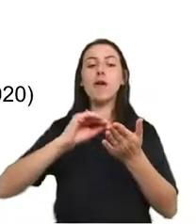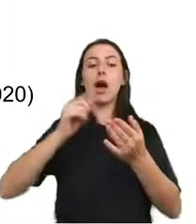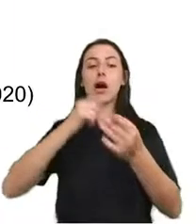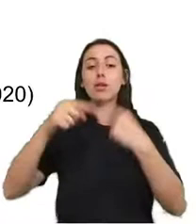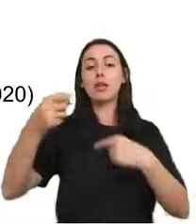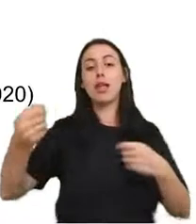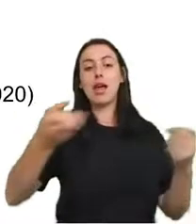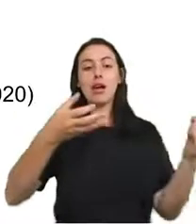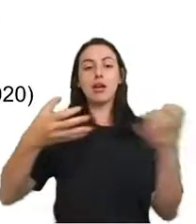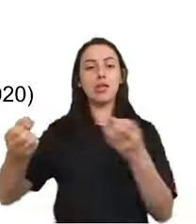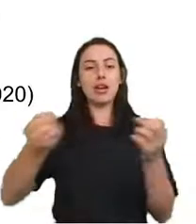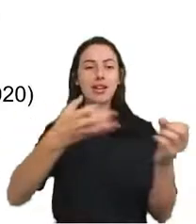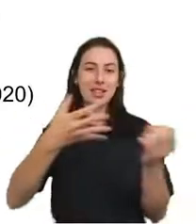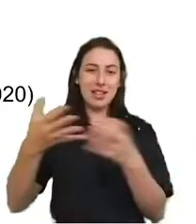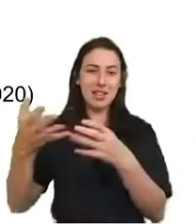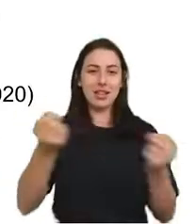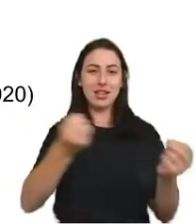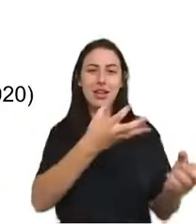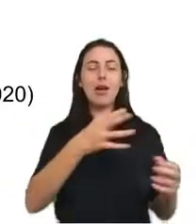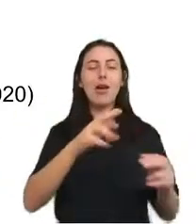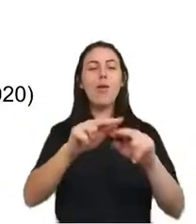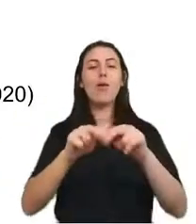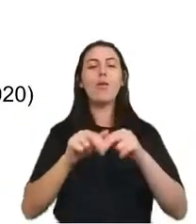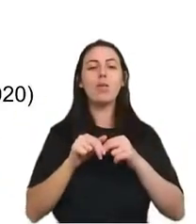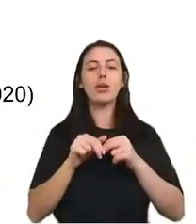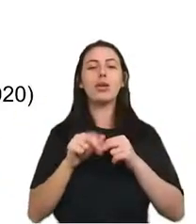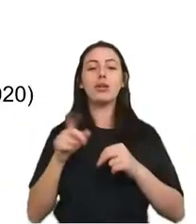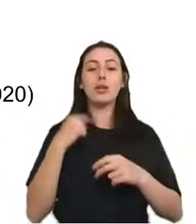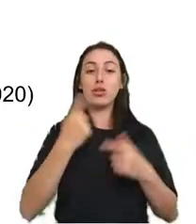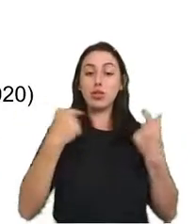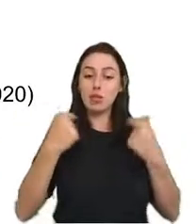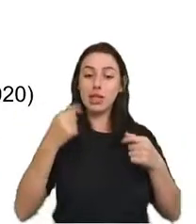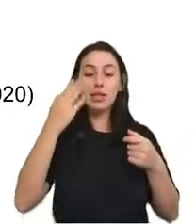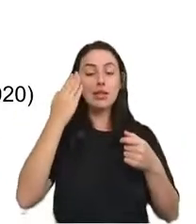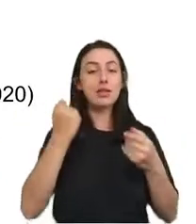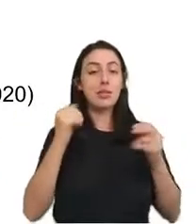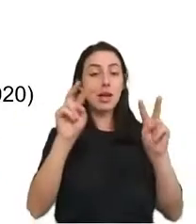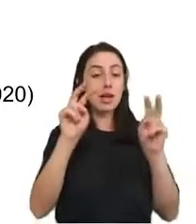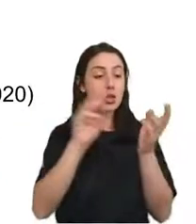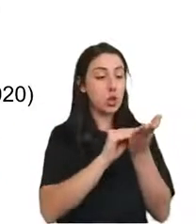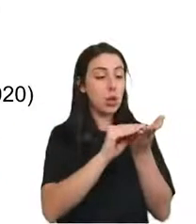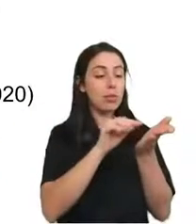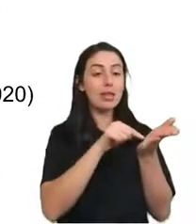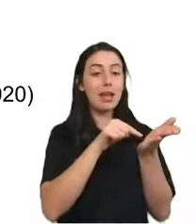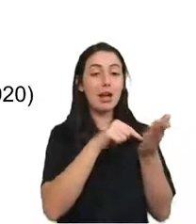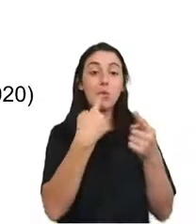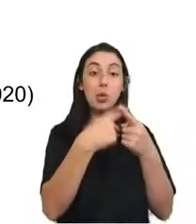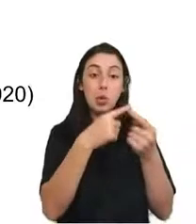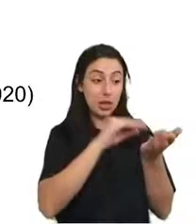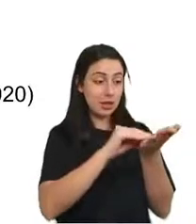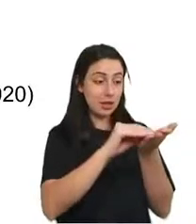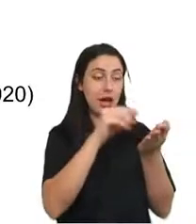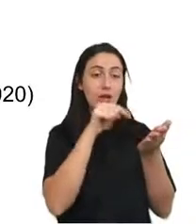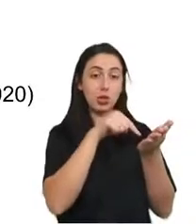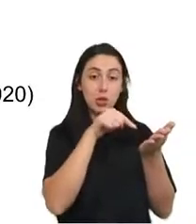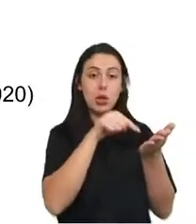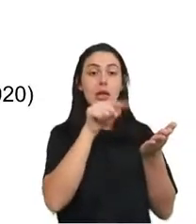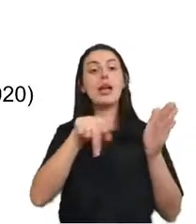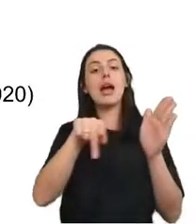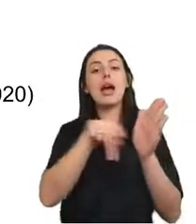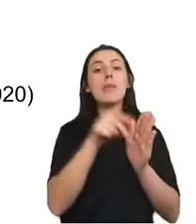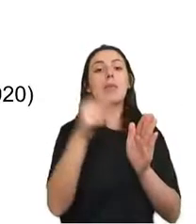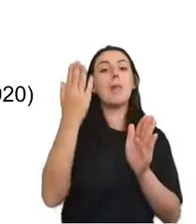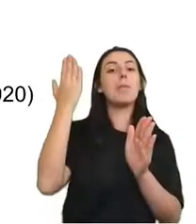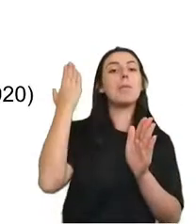regressividade fundamental dos dados, ou seja, os dados sempre são do passado e nisso há o viés do